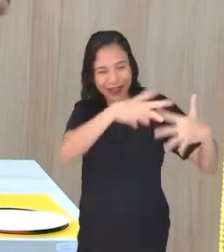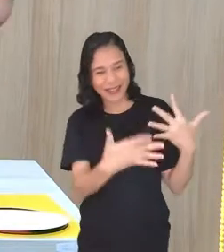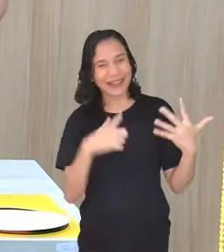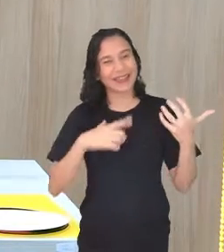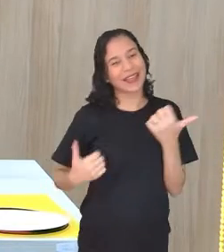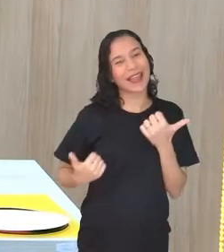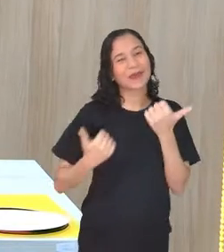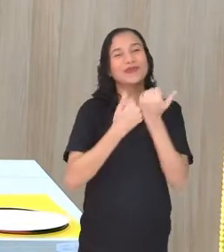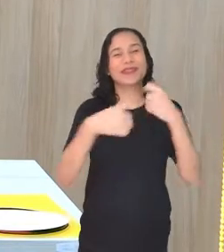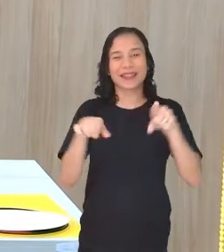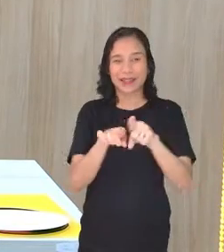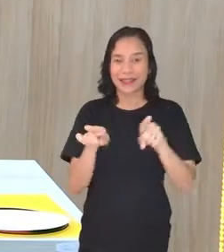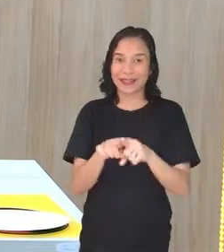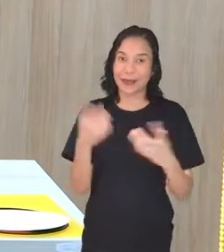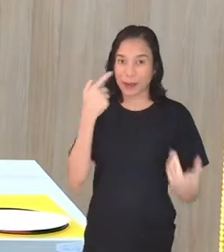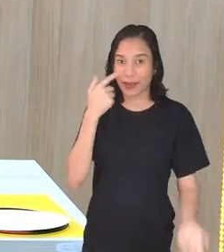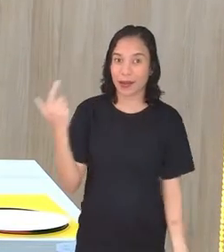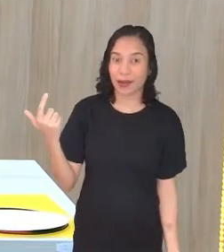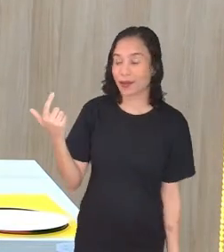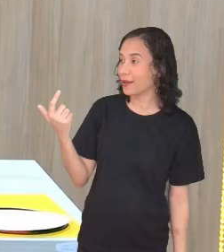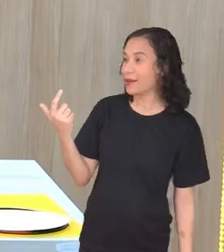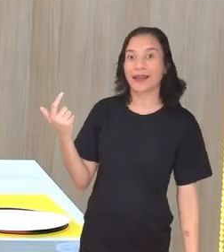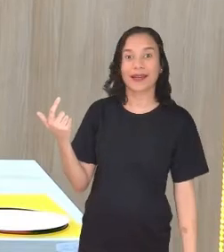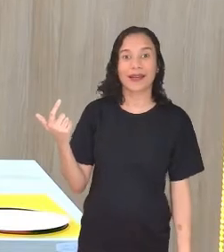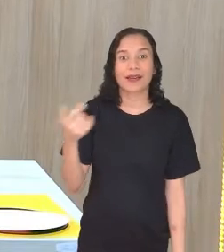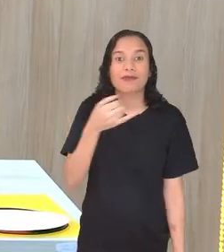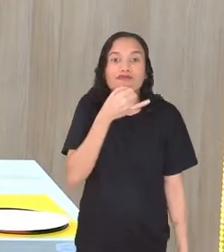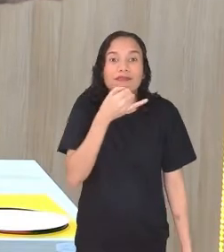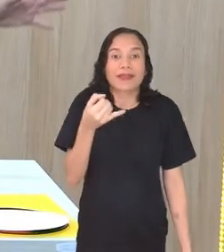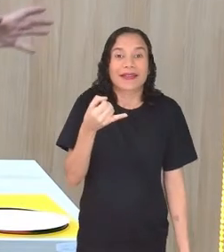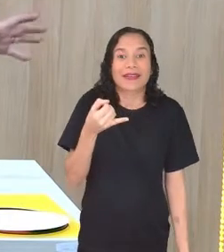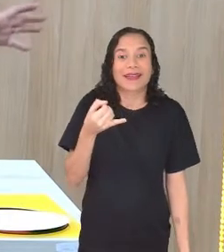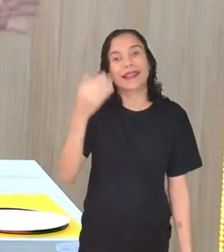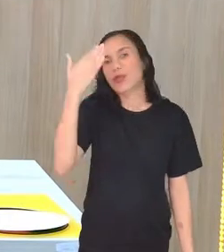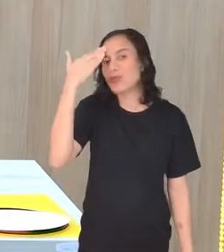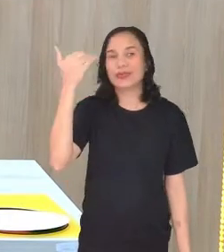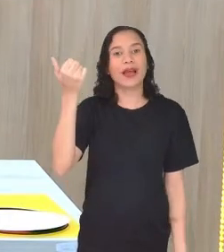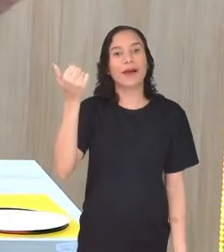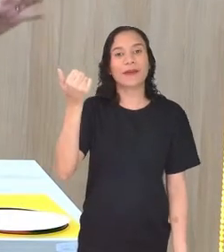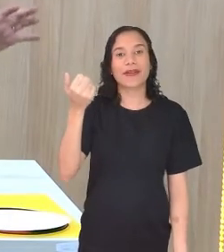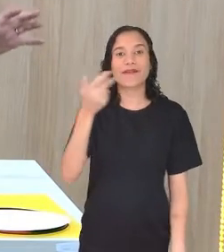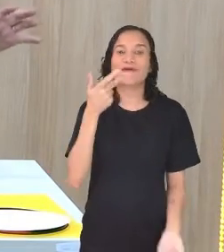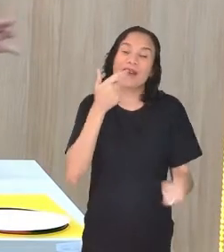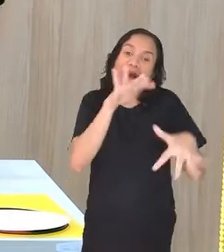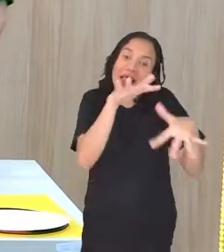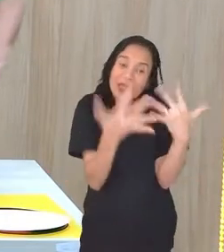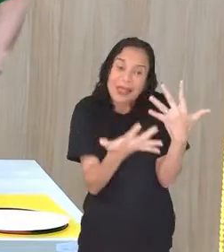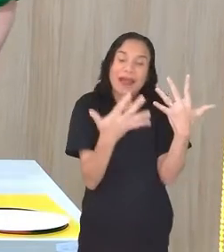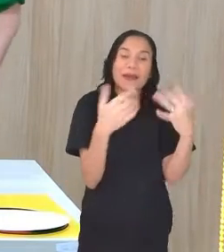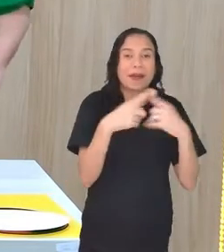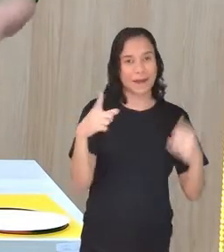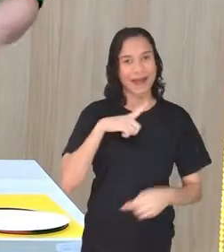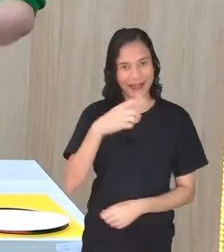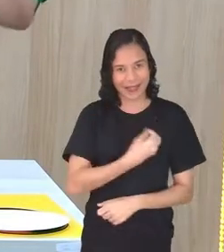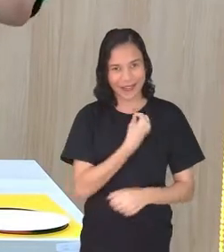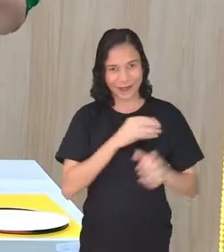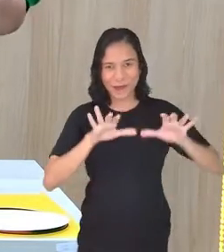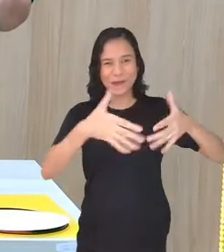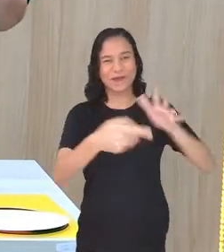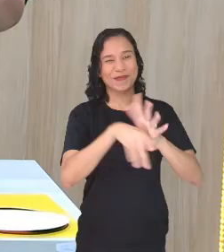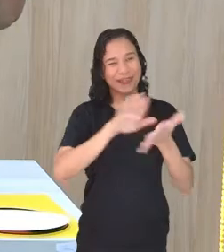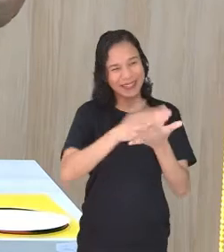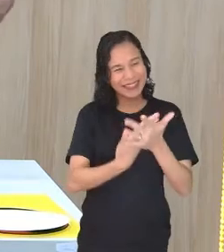para ajudar vocês também. Eu, infelizmente, não sei falar em Libras, mas está ali a turma.